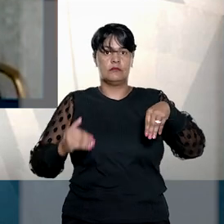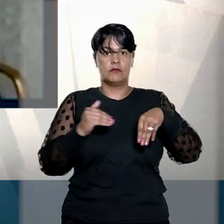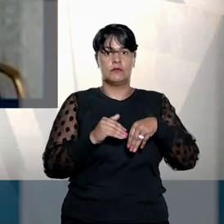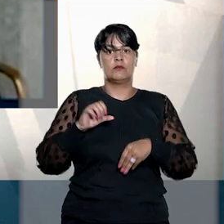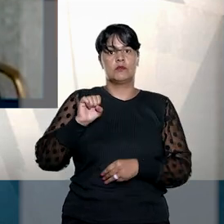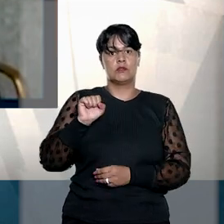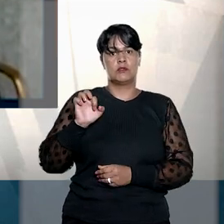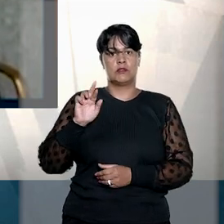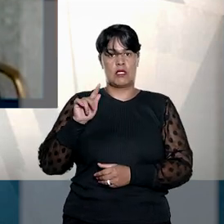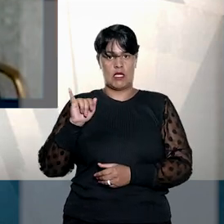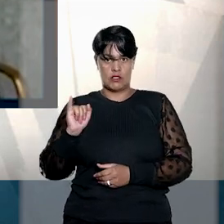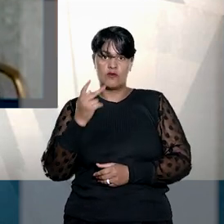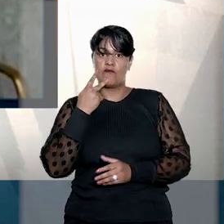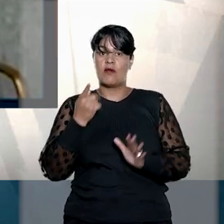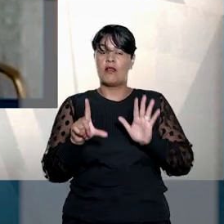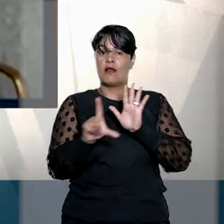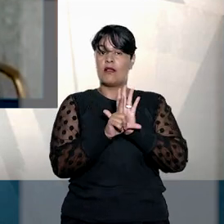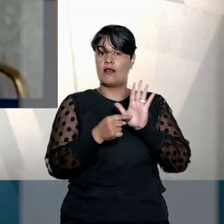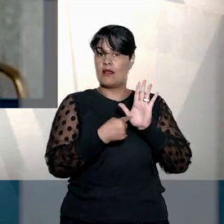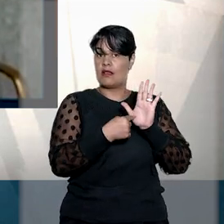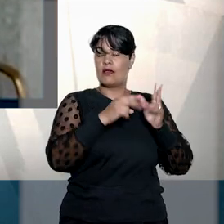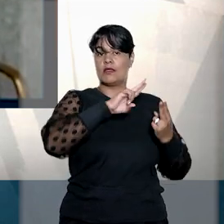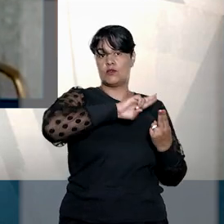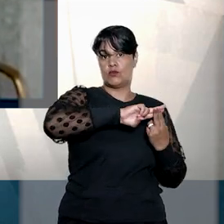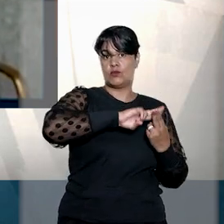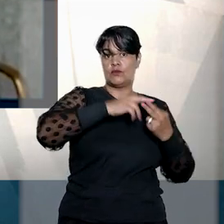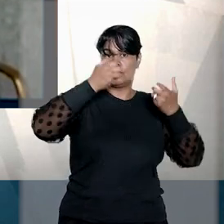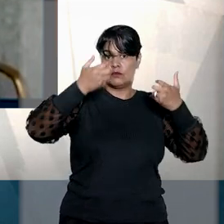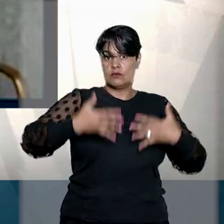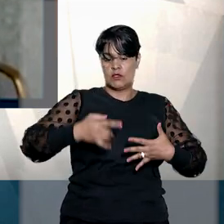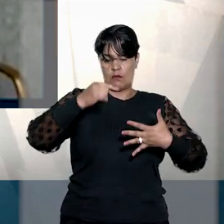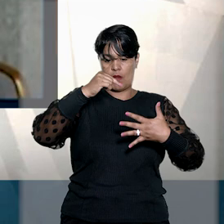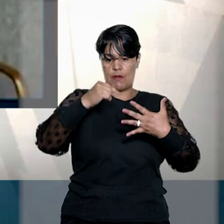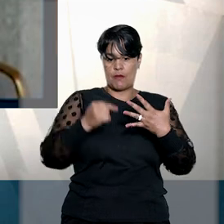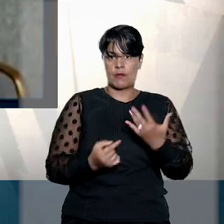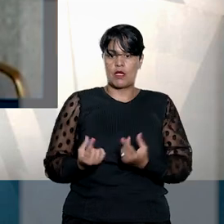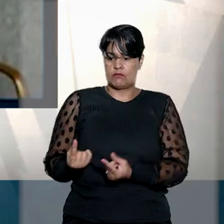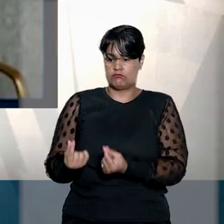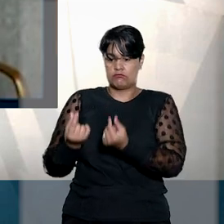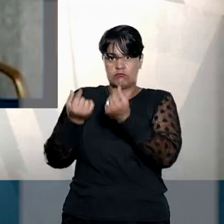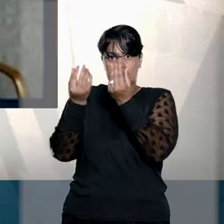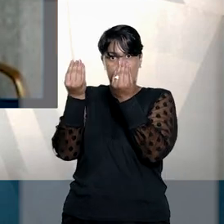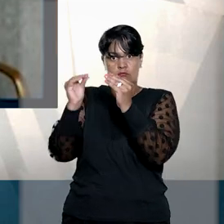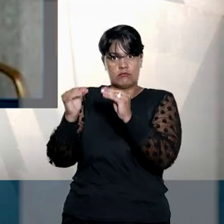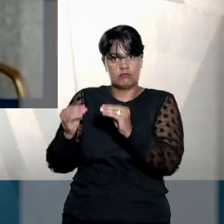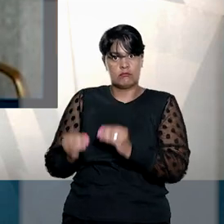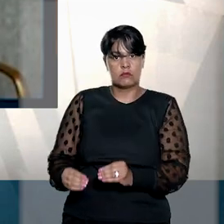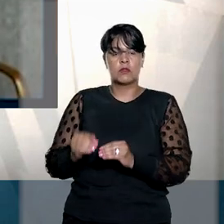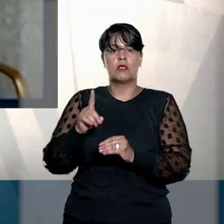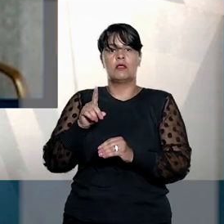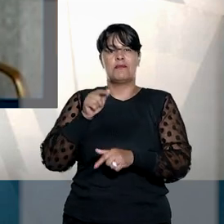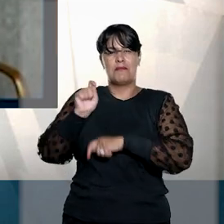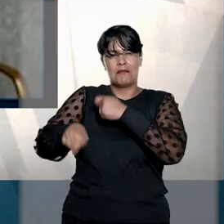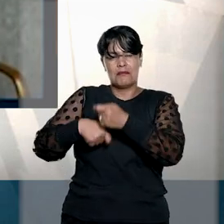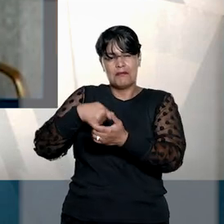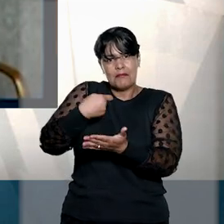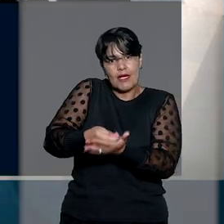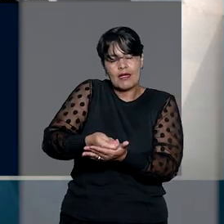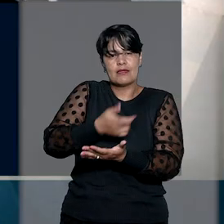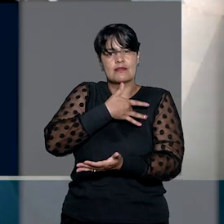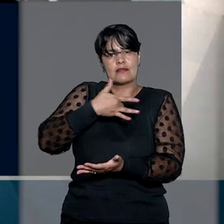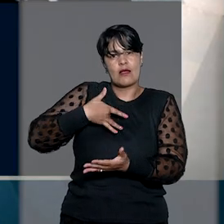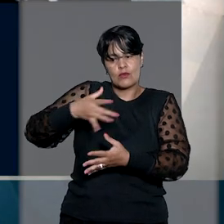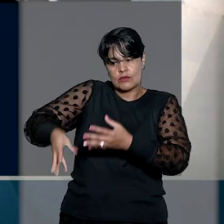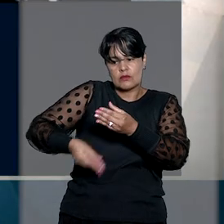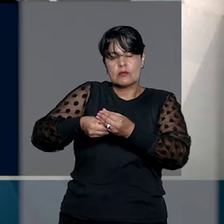regulamenta o SUS demonstra claramente que a definição de critérios e valores para a remuneração dos serviços de saúde complementar